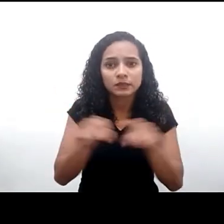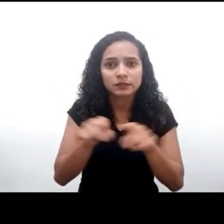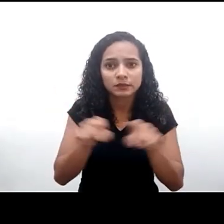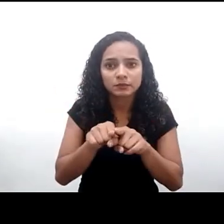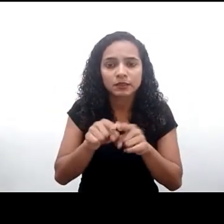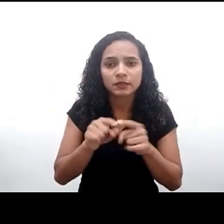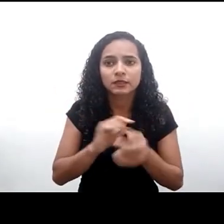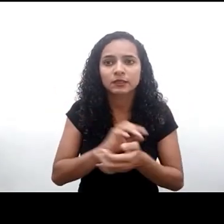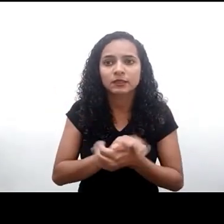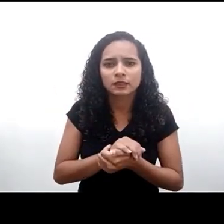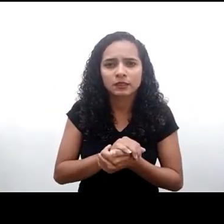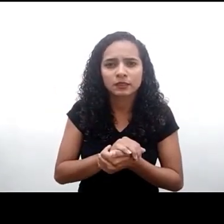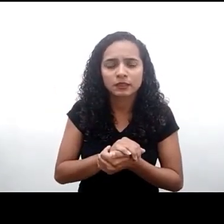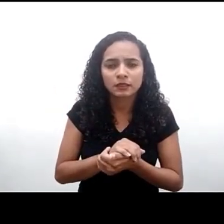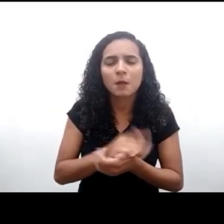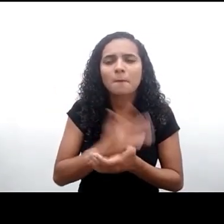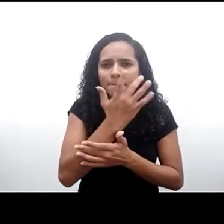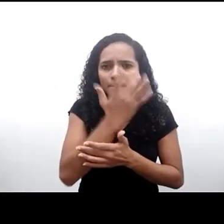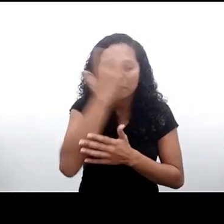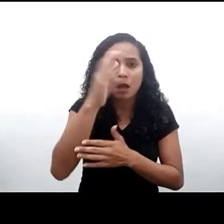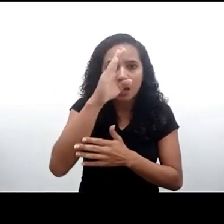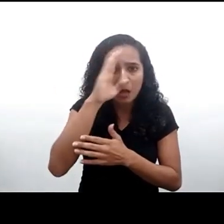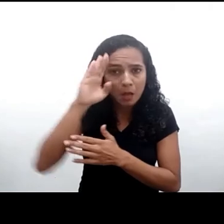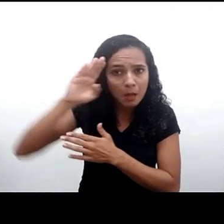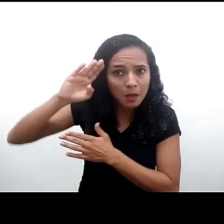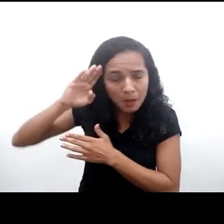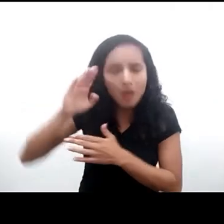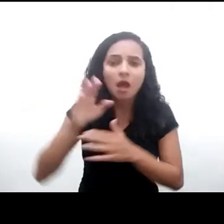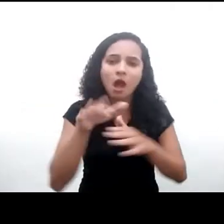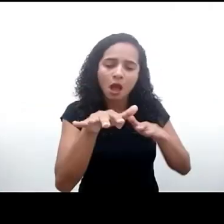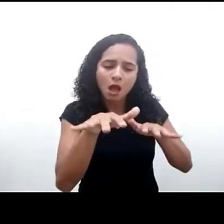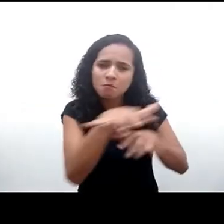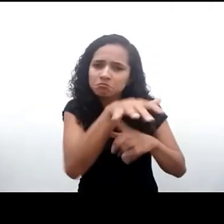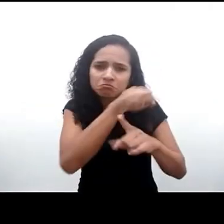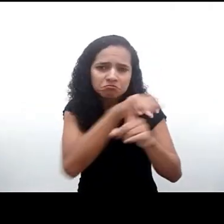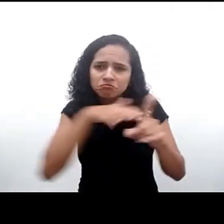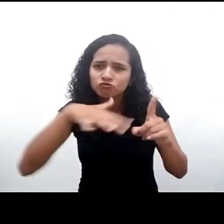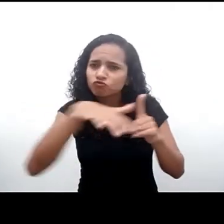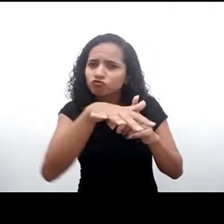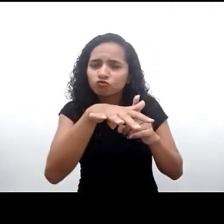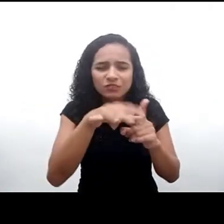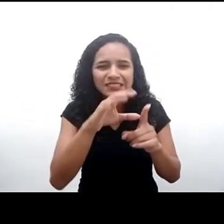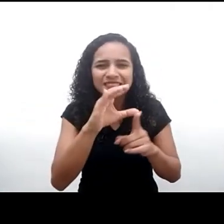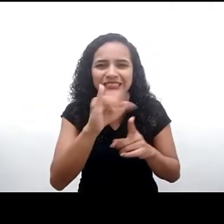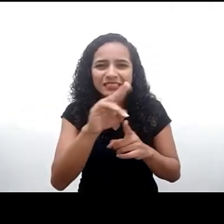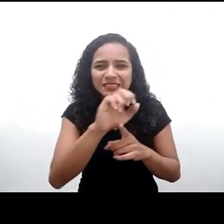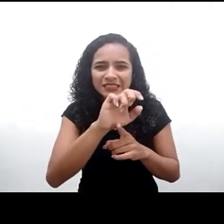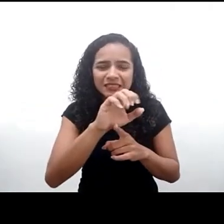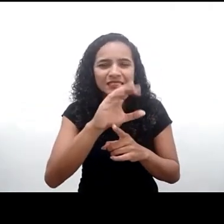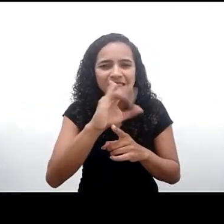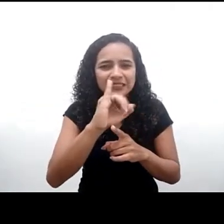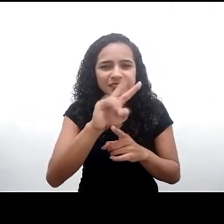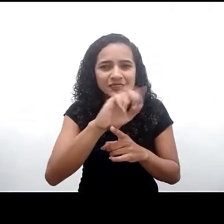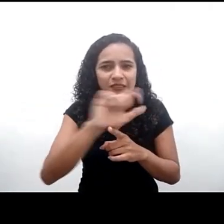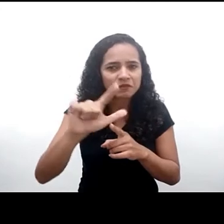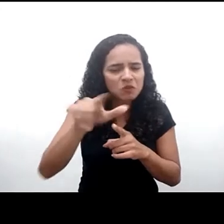com acadêmicos, organizações da sociedade civil e pessoas envolvidas na questão digital.